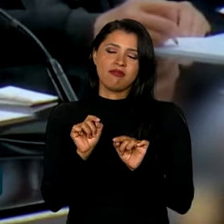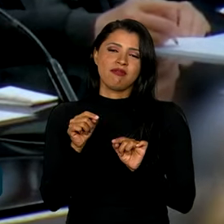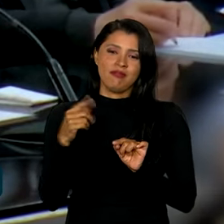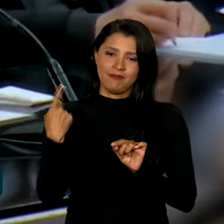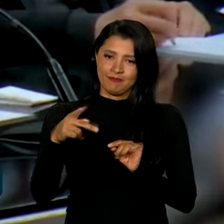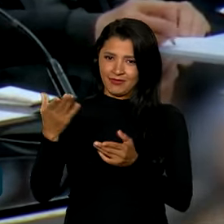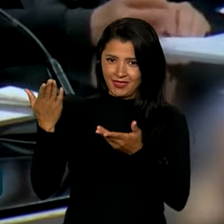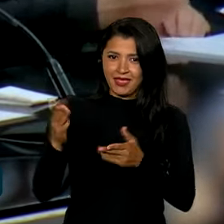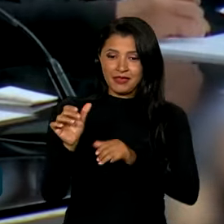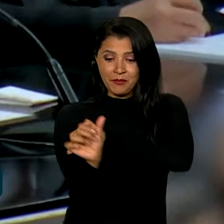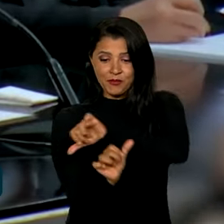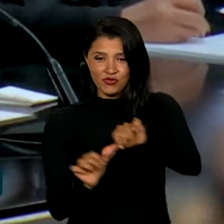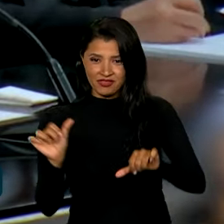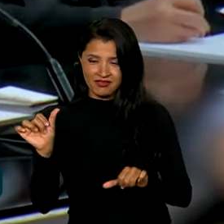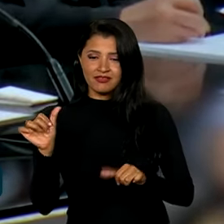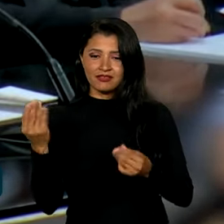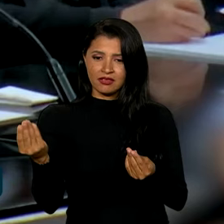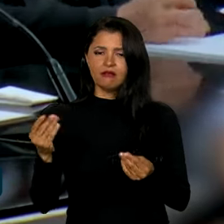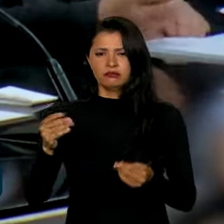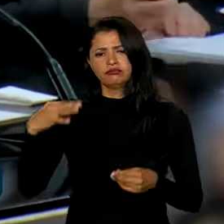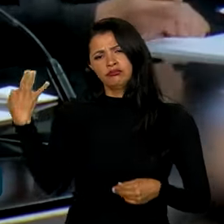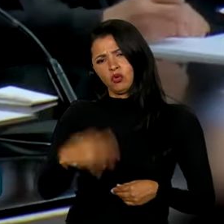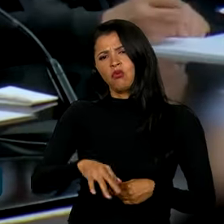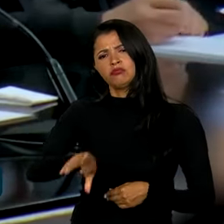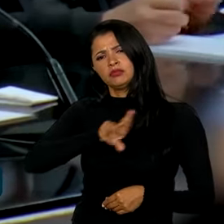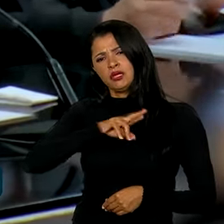transição com excelentes resultados para o Brasil.